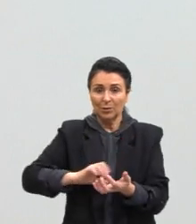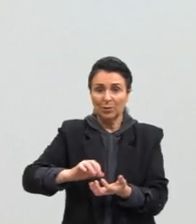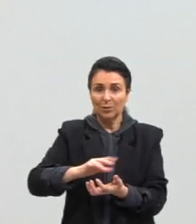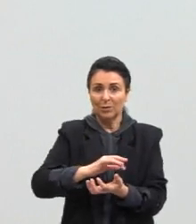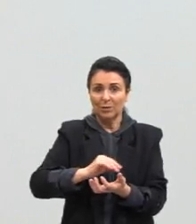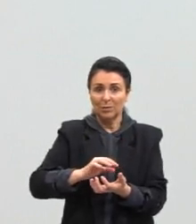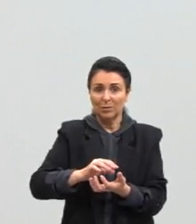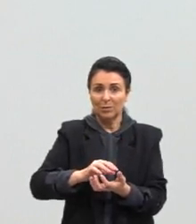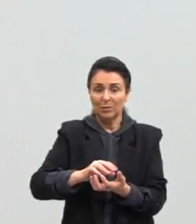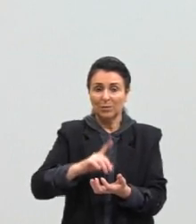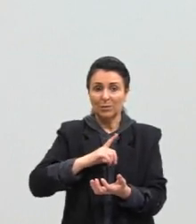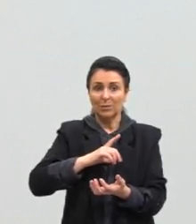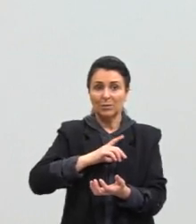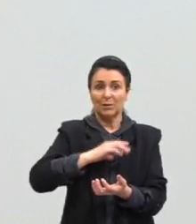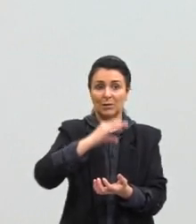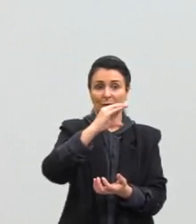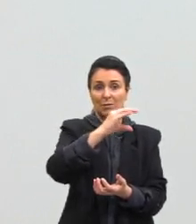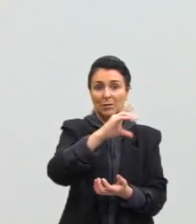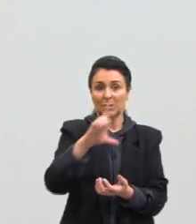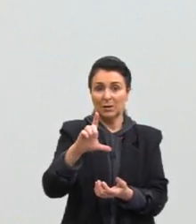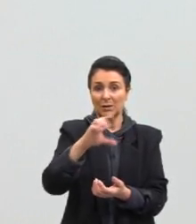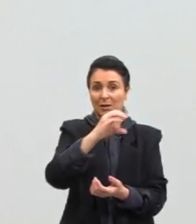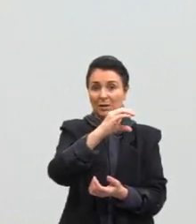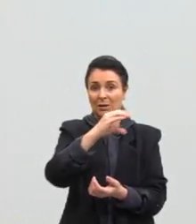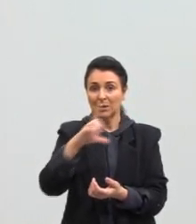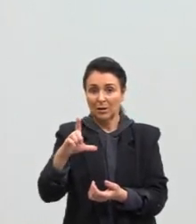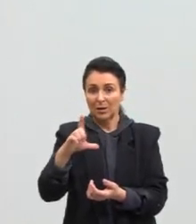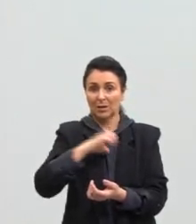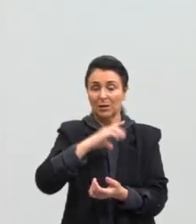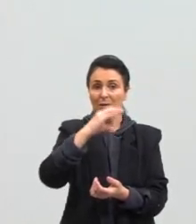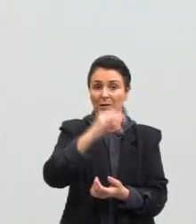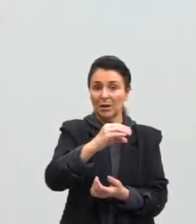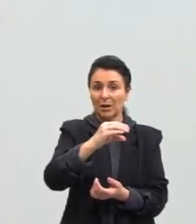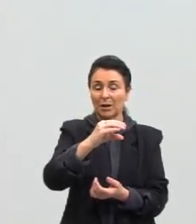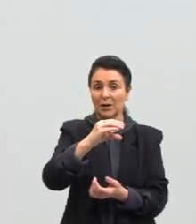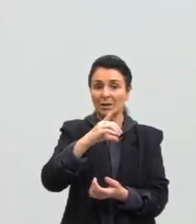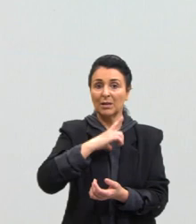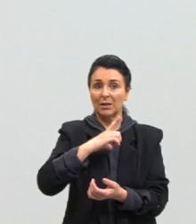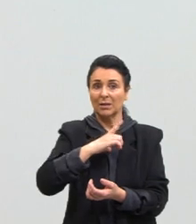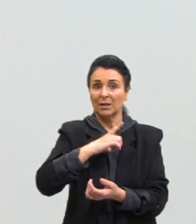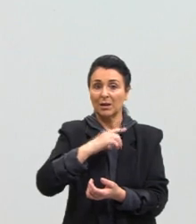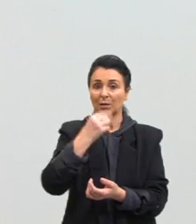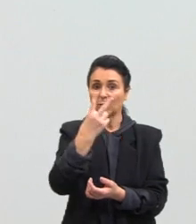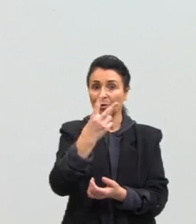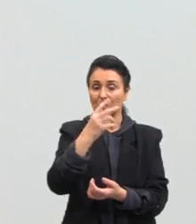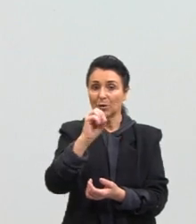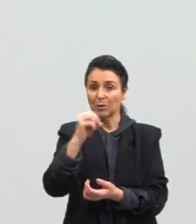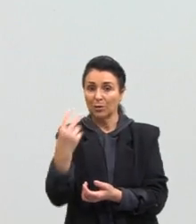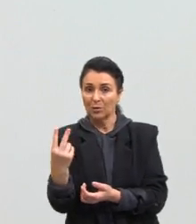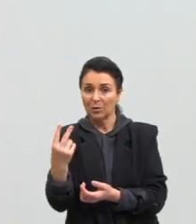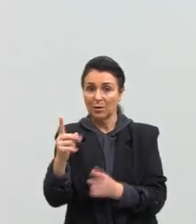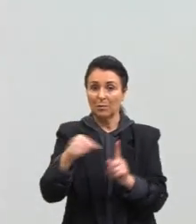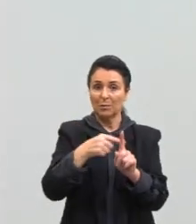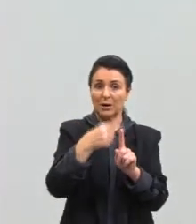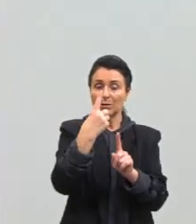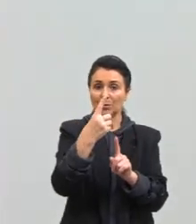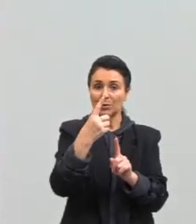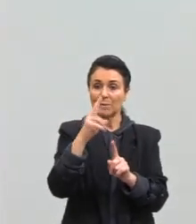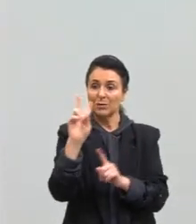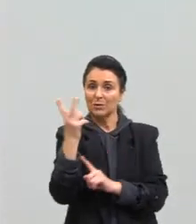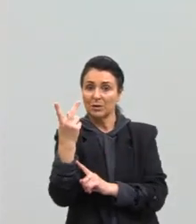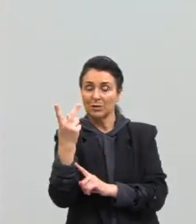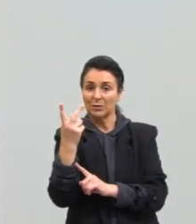Ó, tem um cálcio, tem um cálcio, tem um C, tem um carbono, tem dois oxigênios, mais um oxigênio, tem um A3.